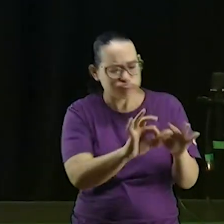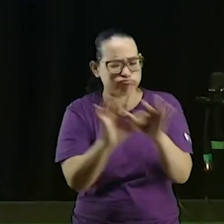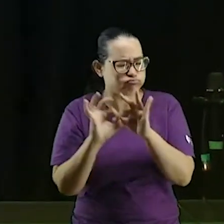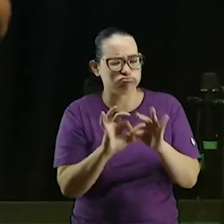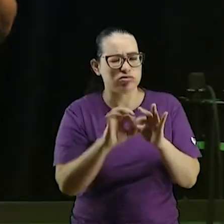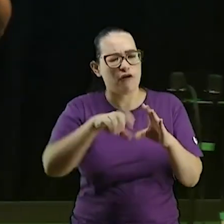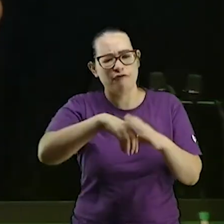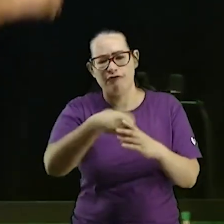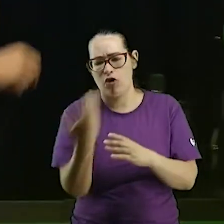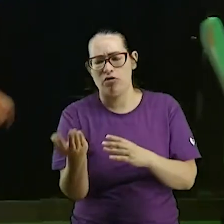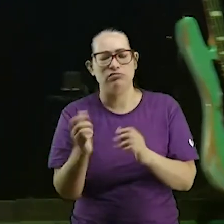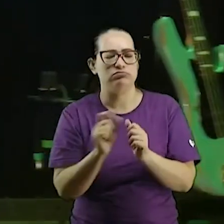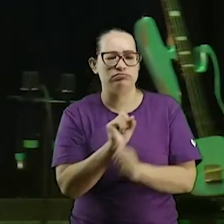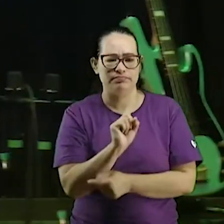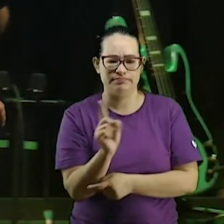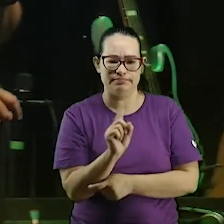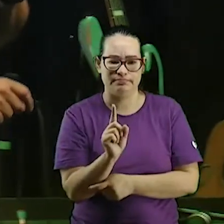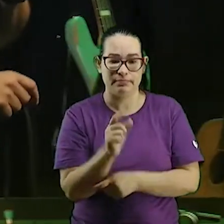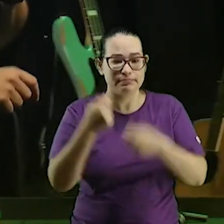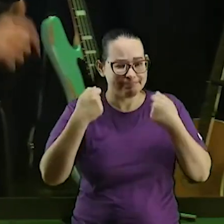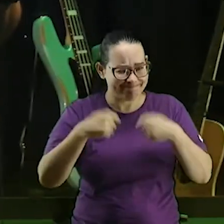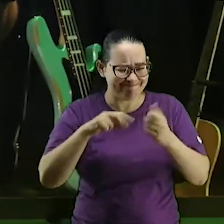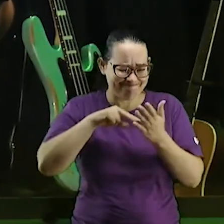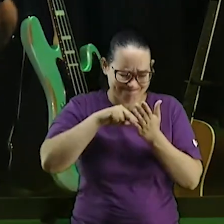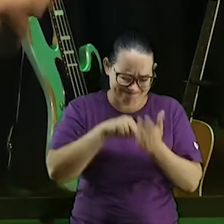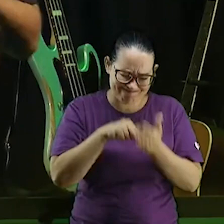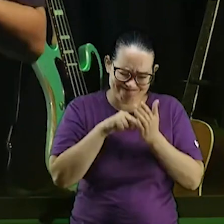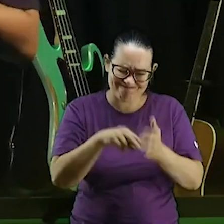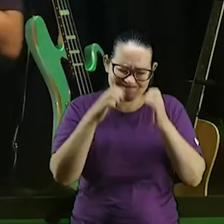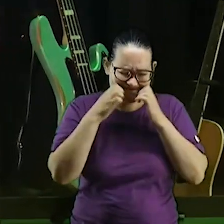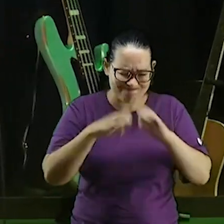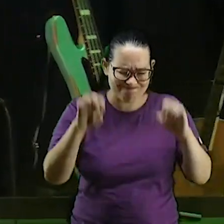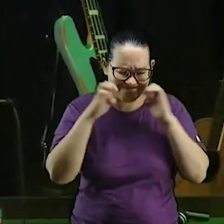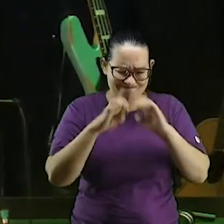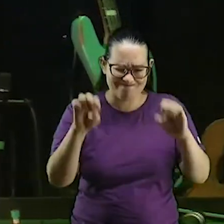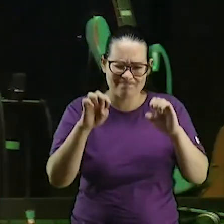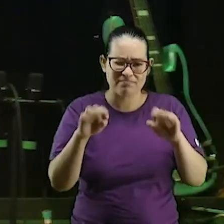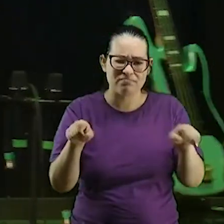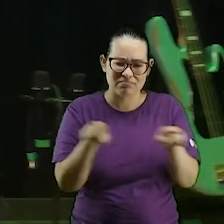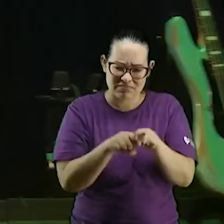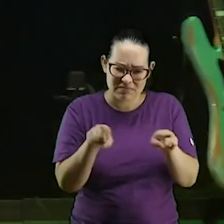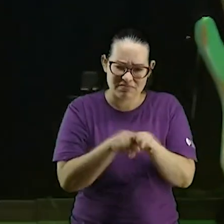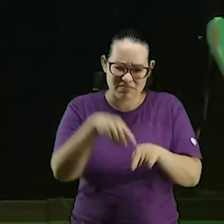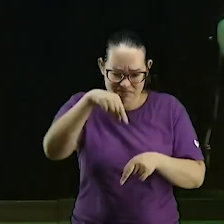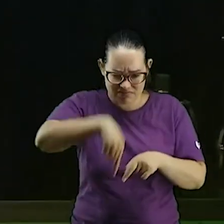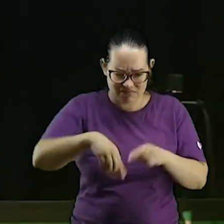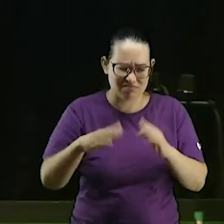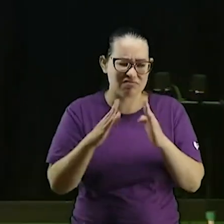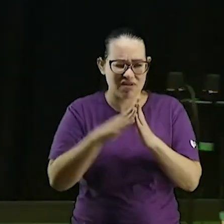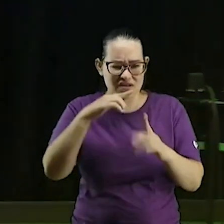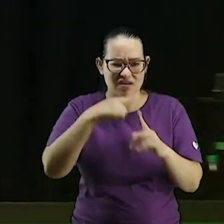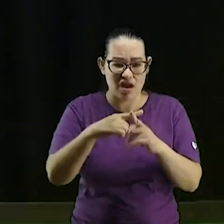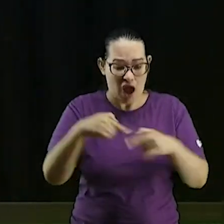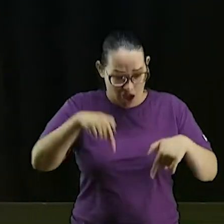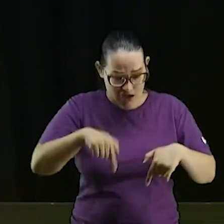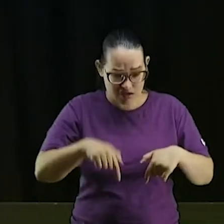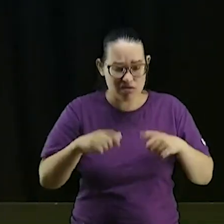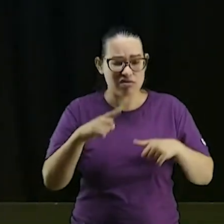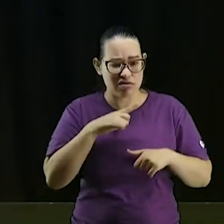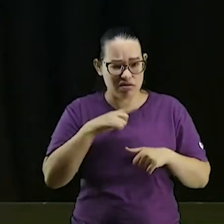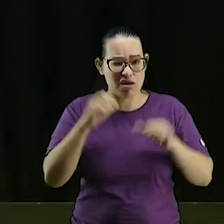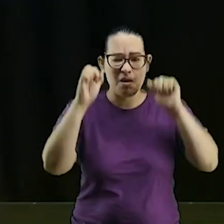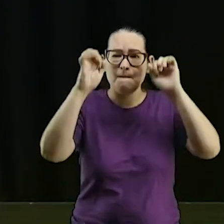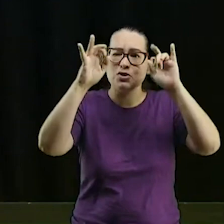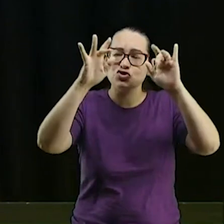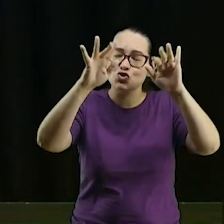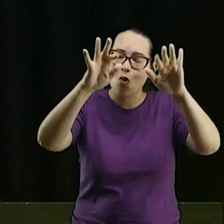se comprometa com o Evangelho se comprometa com a tua igreja aqui você é abençoado aqui você tem pepito da